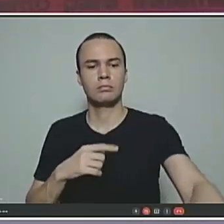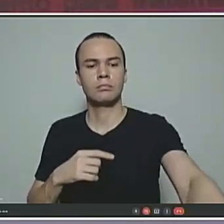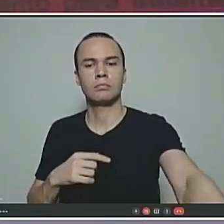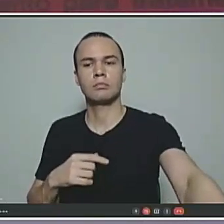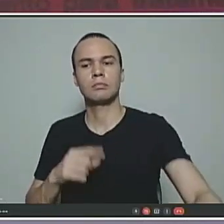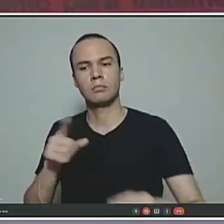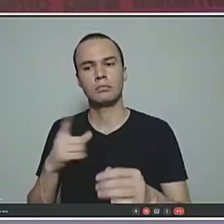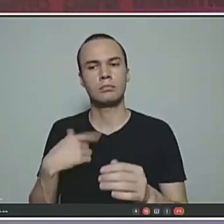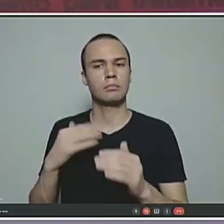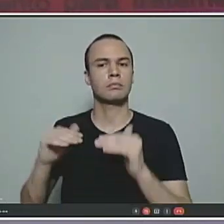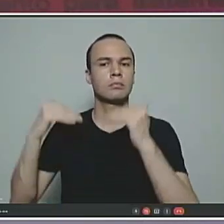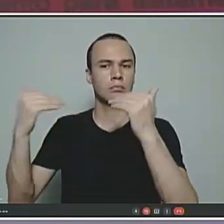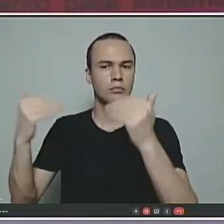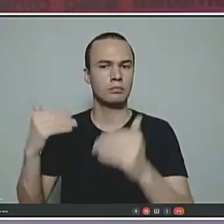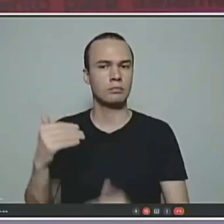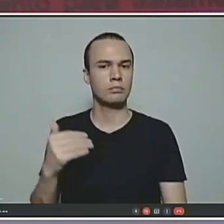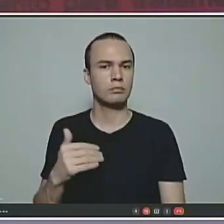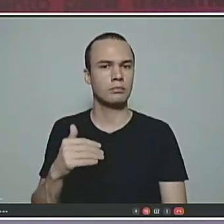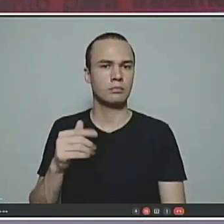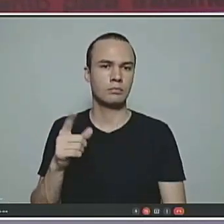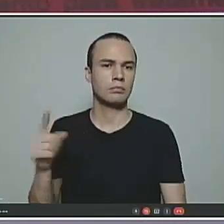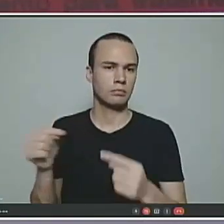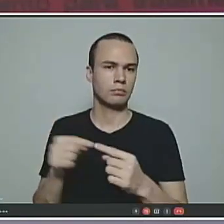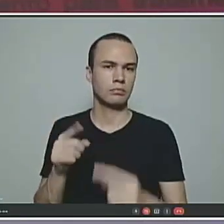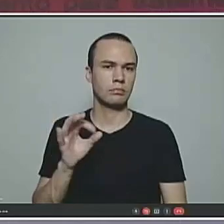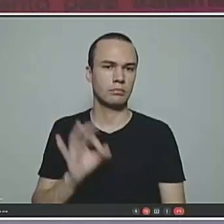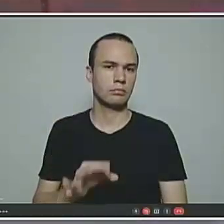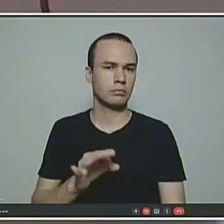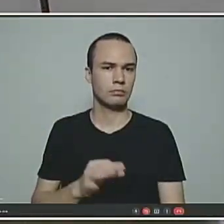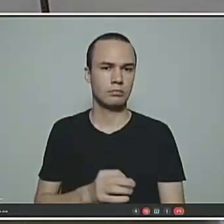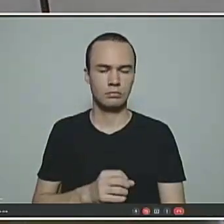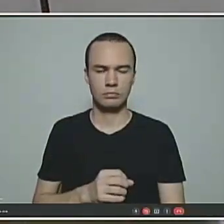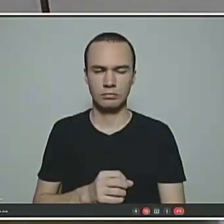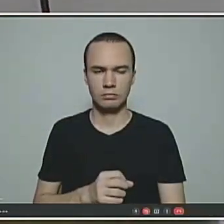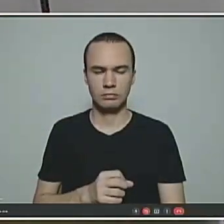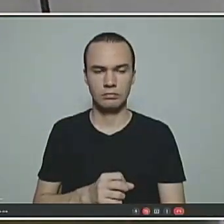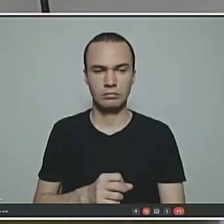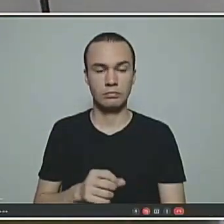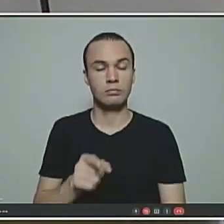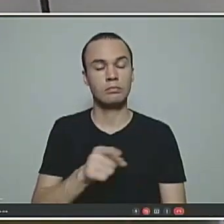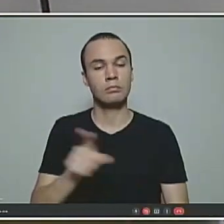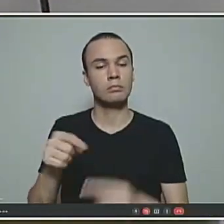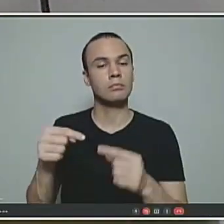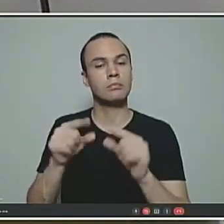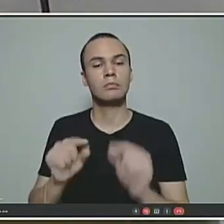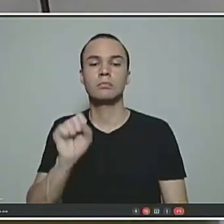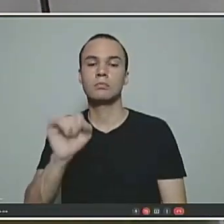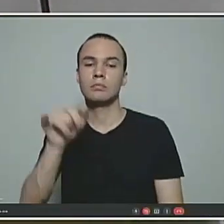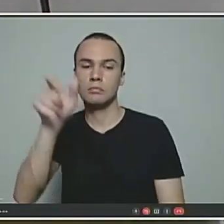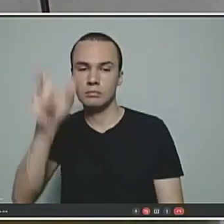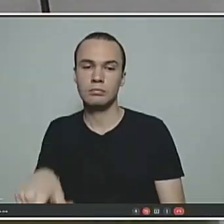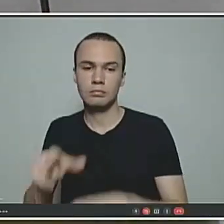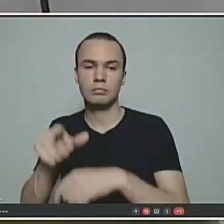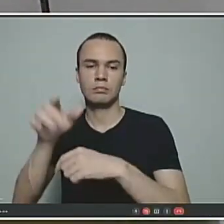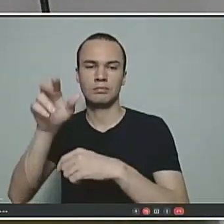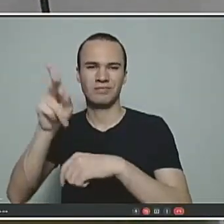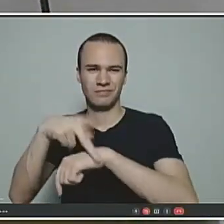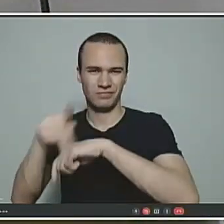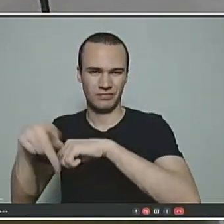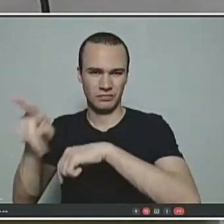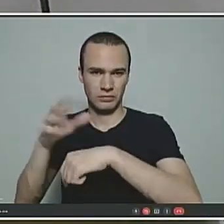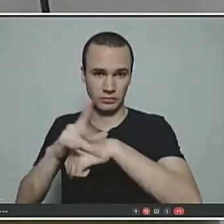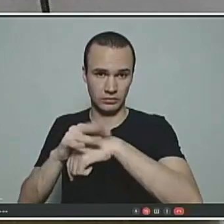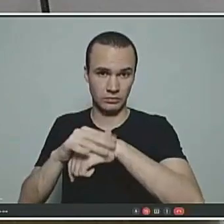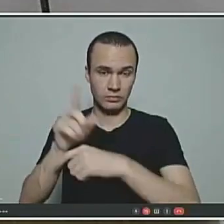superior a 12 meses, contínuos ou não, durante toda a sua vida laboral. Então, isso quer dizer que, se o professor ficar doente mais que 12 meses,